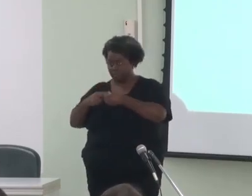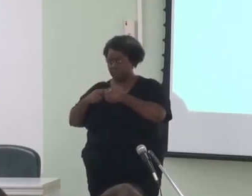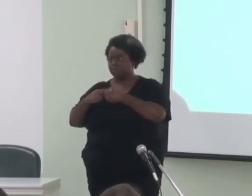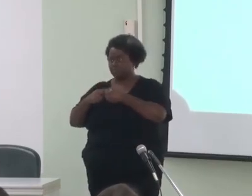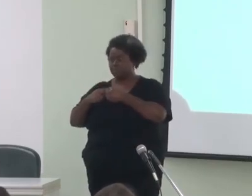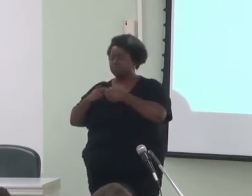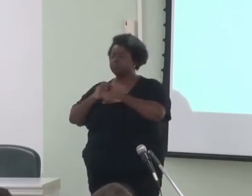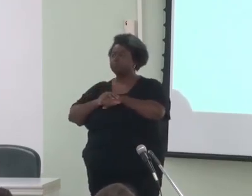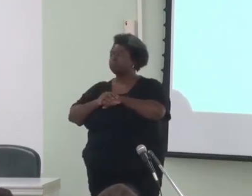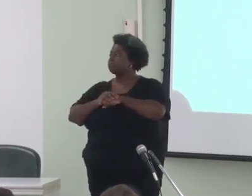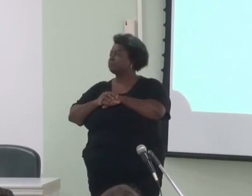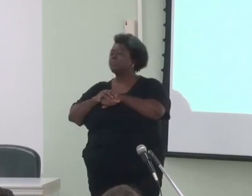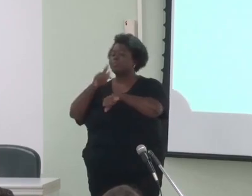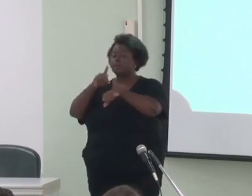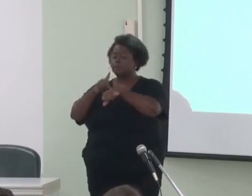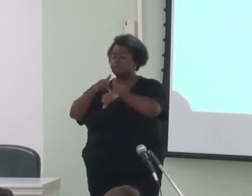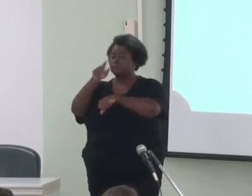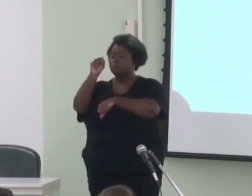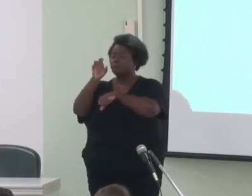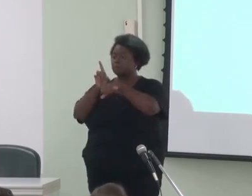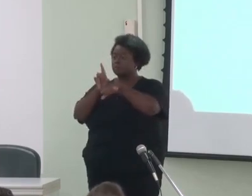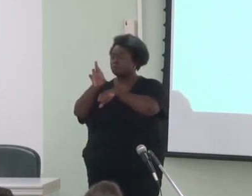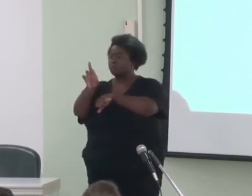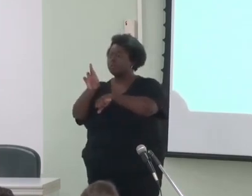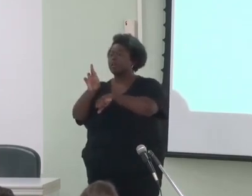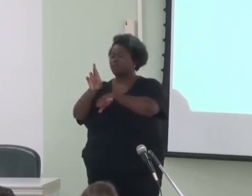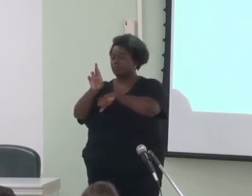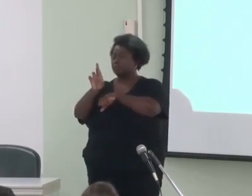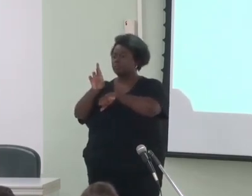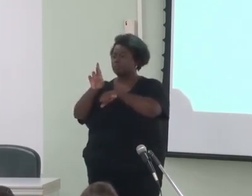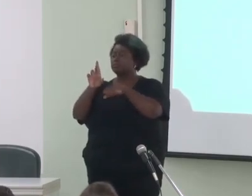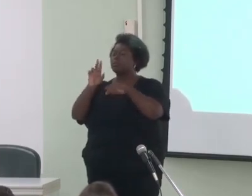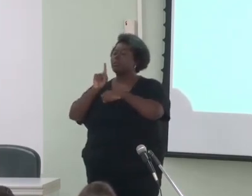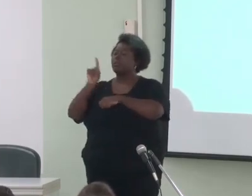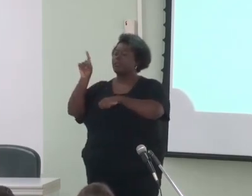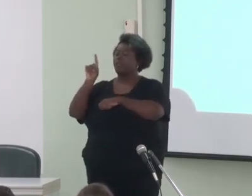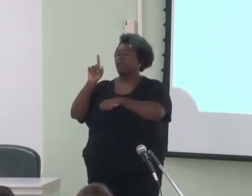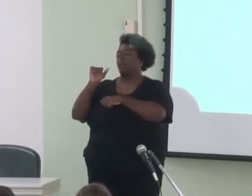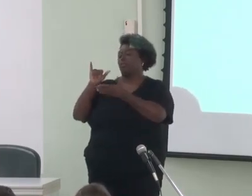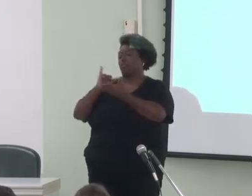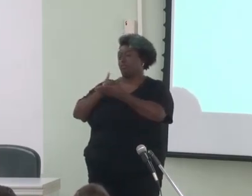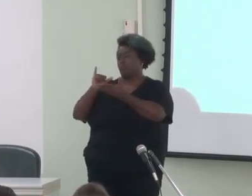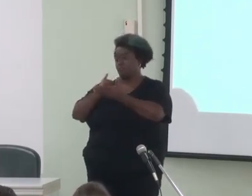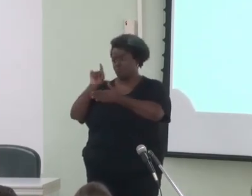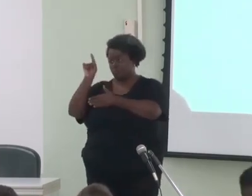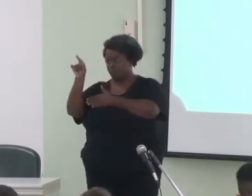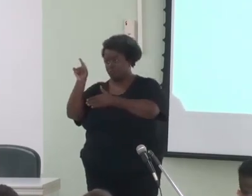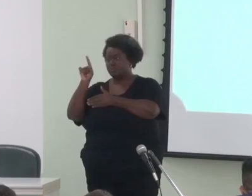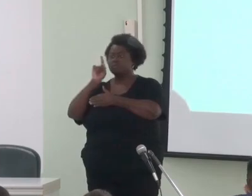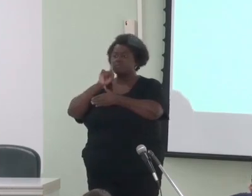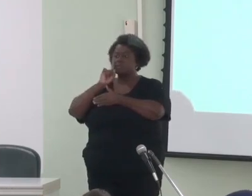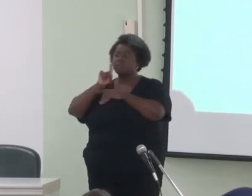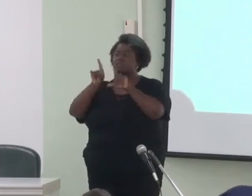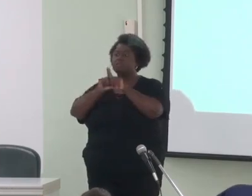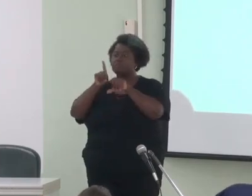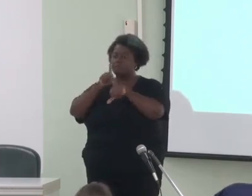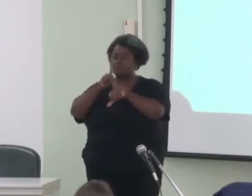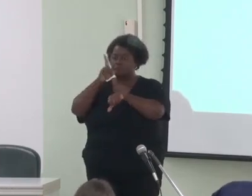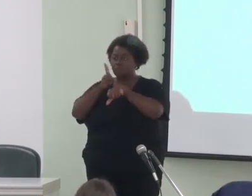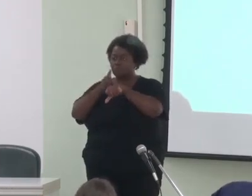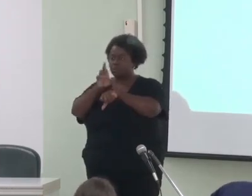fez pós-doutorado na State University of New York e na University of